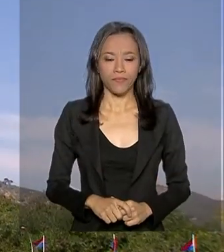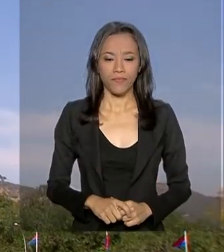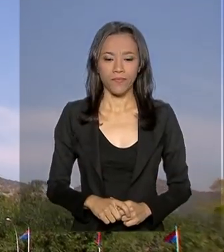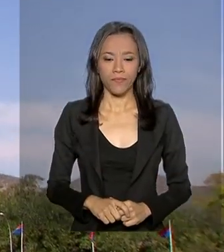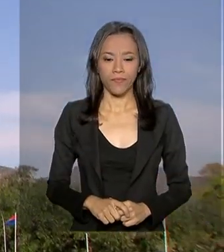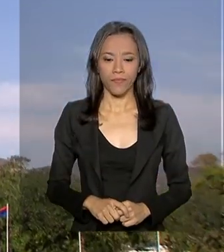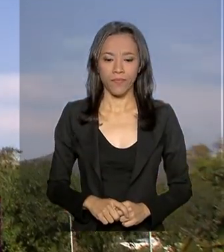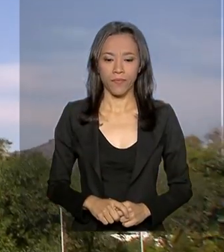salve!